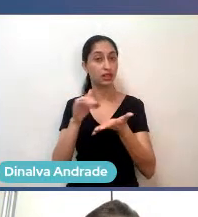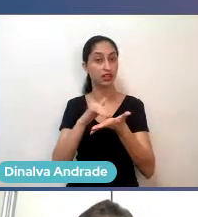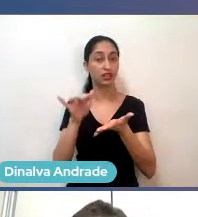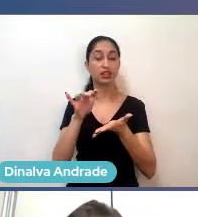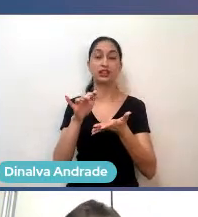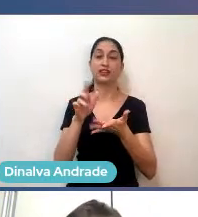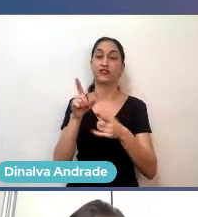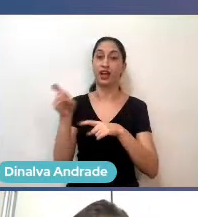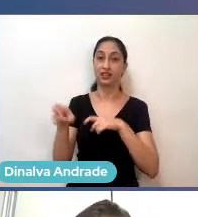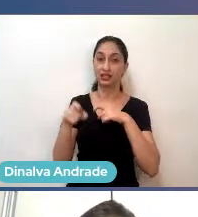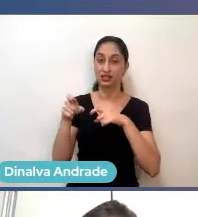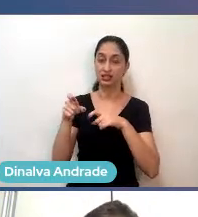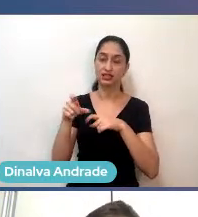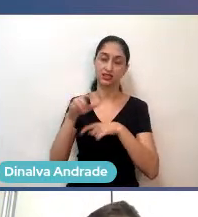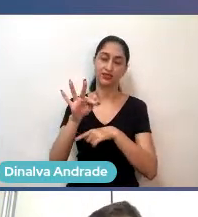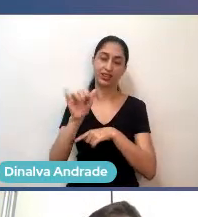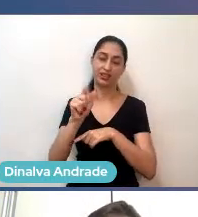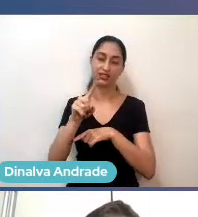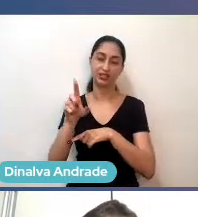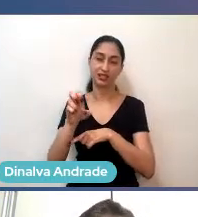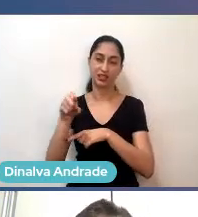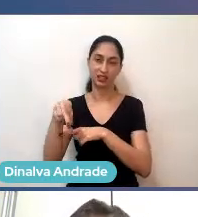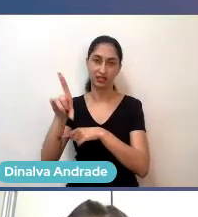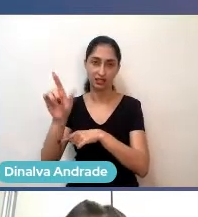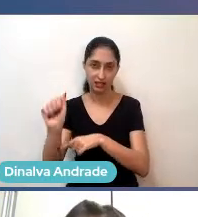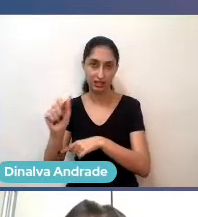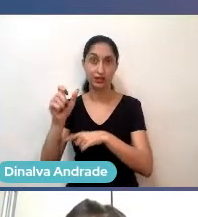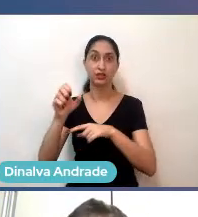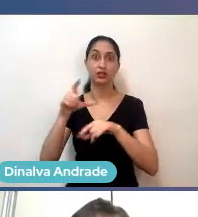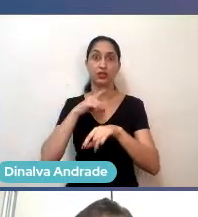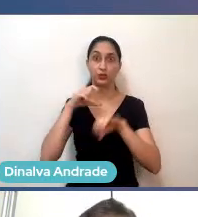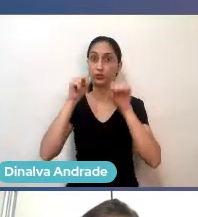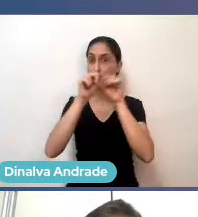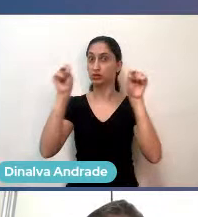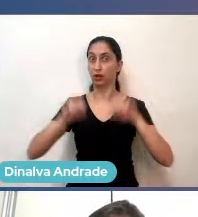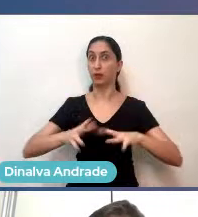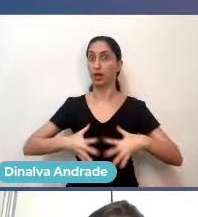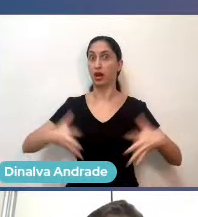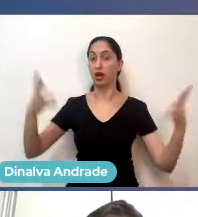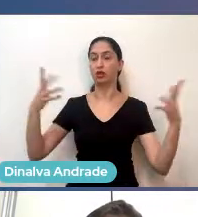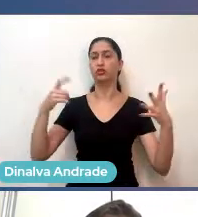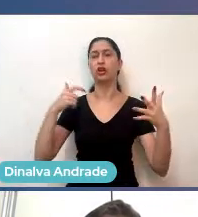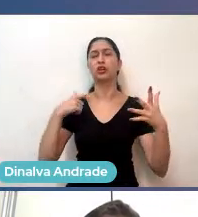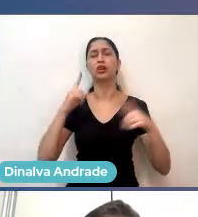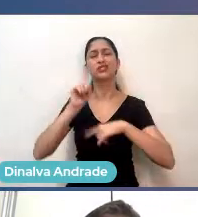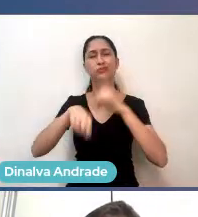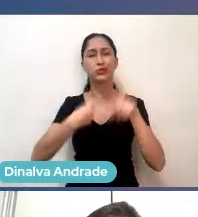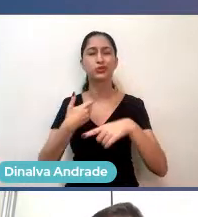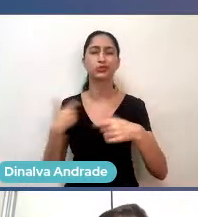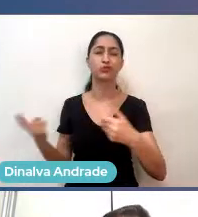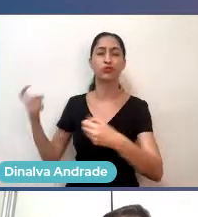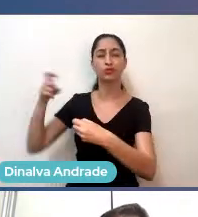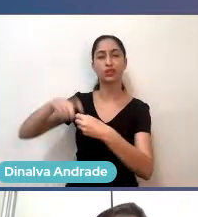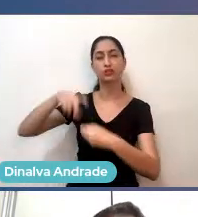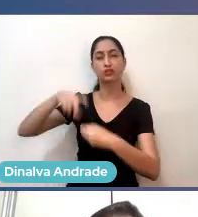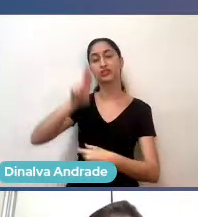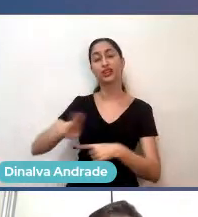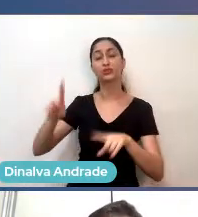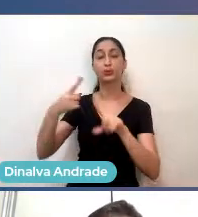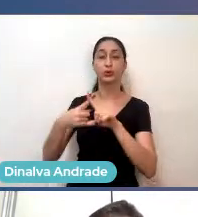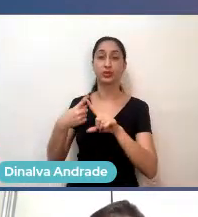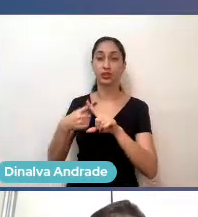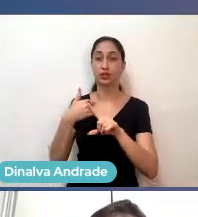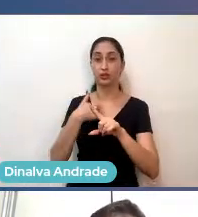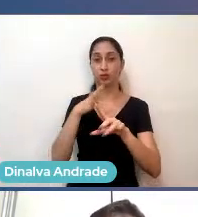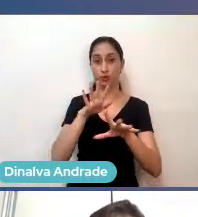Trabalhava, locada dentro da Secretaria da Fazenda do Estado, fazendo sistemas gigantes. Eu voltei para a universidade, porque eu queria, né, na verdade, eu estava finalizando